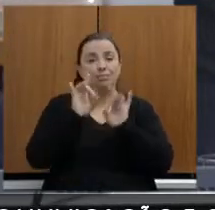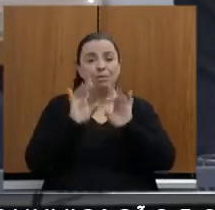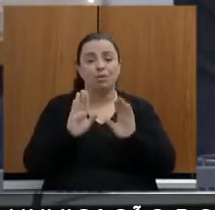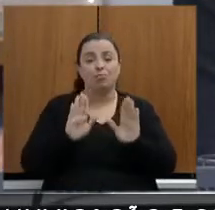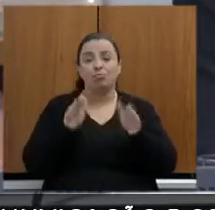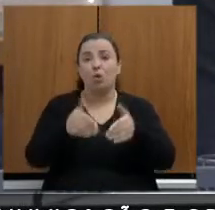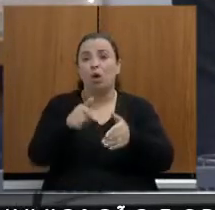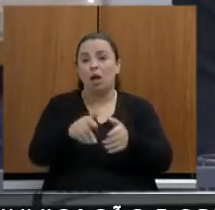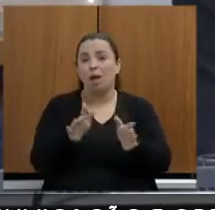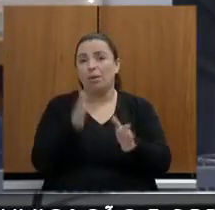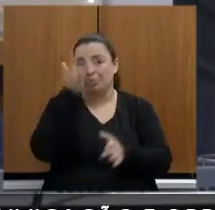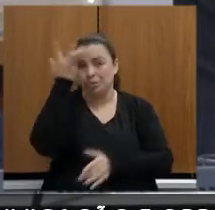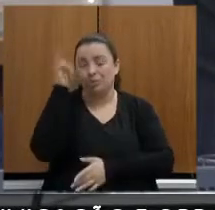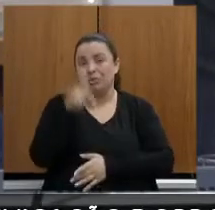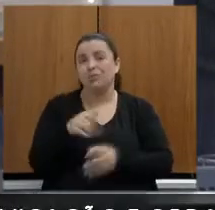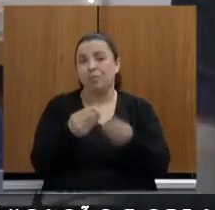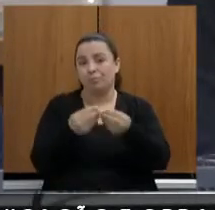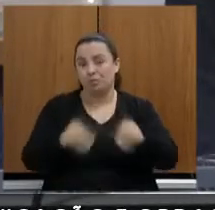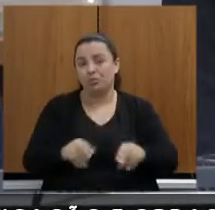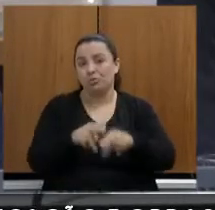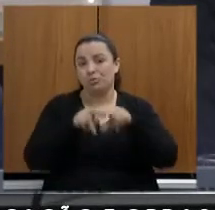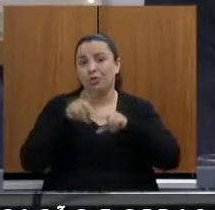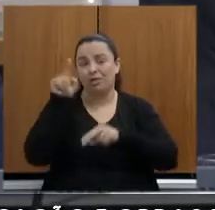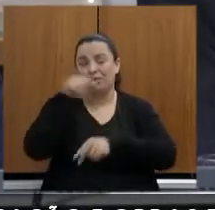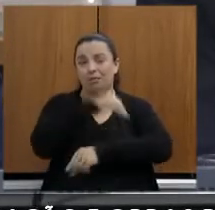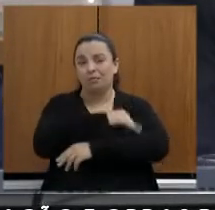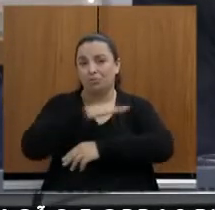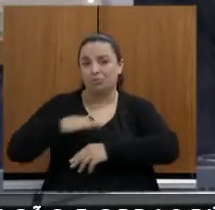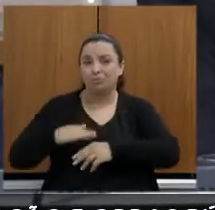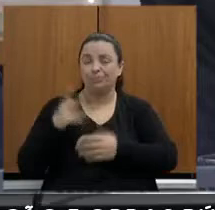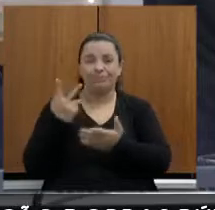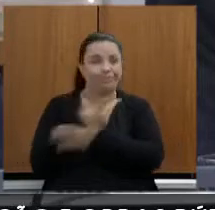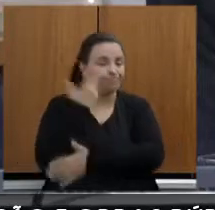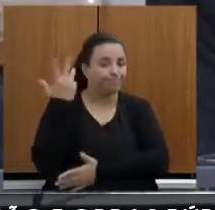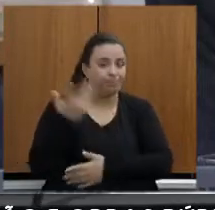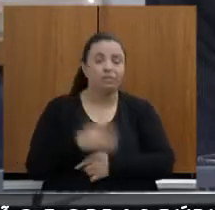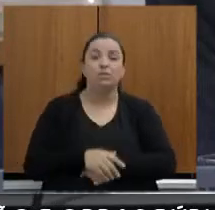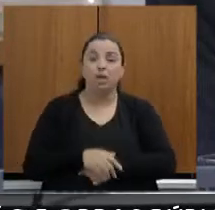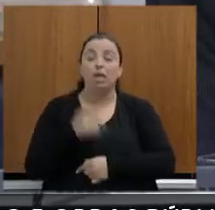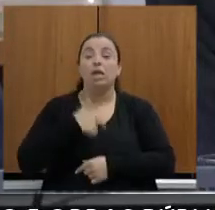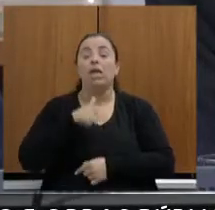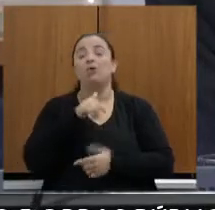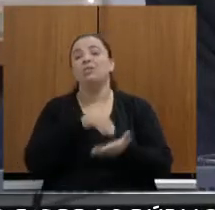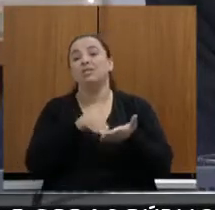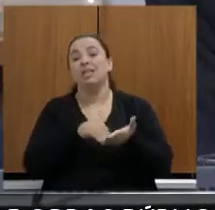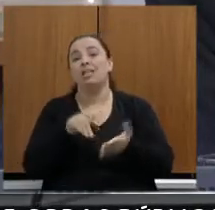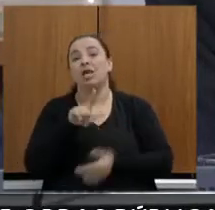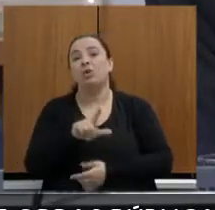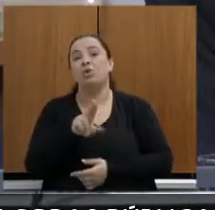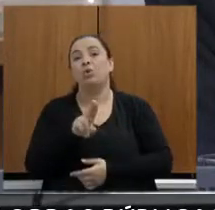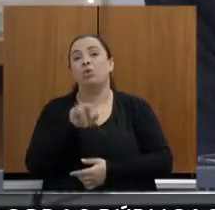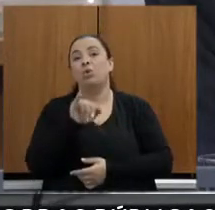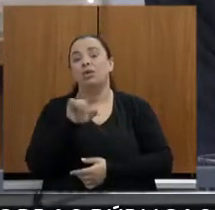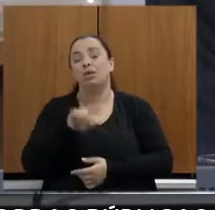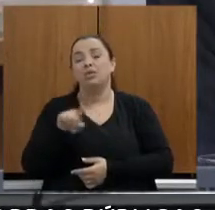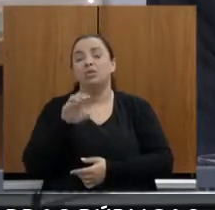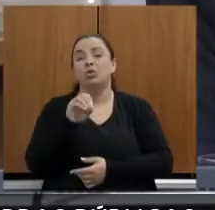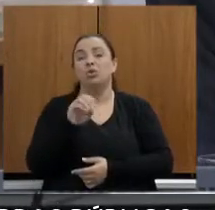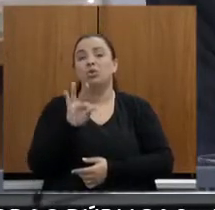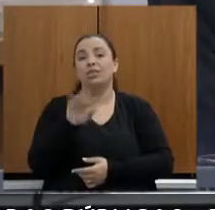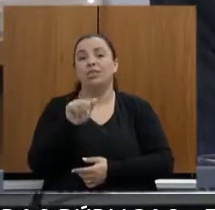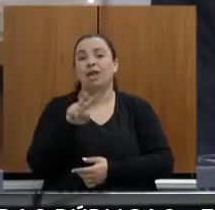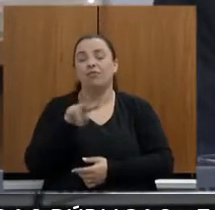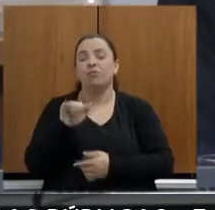Brumadinho, que é o Luiz Otávio, que é o secretário de Juntos de Planejamento, representando a nossa colega, secretária Luísa Barreto. Só um